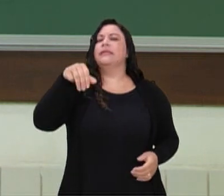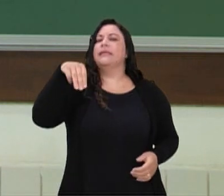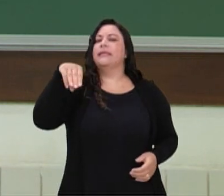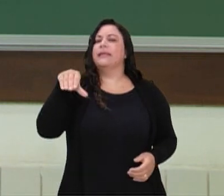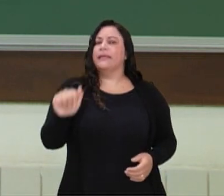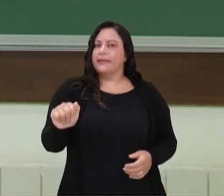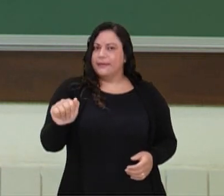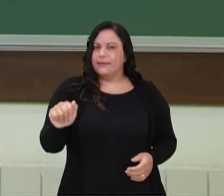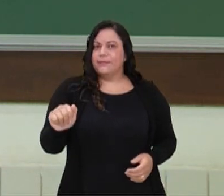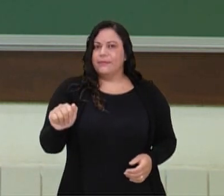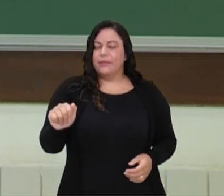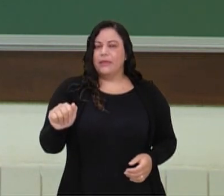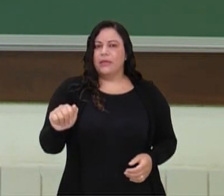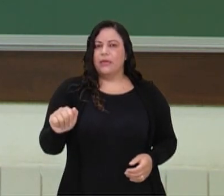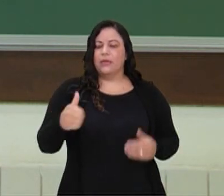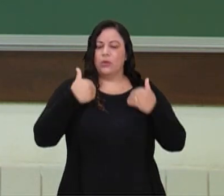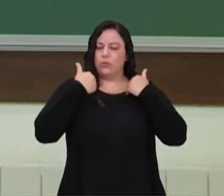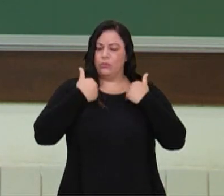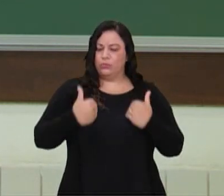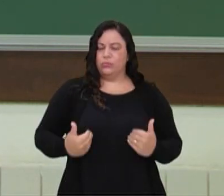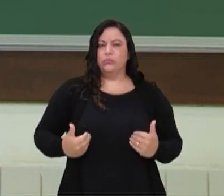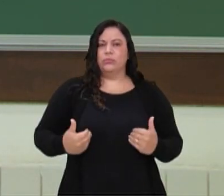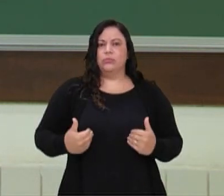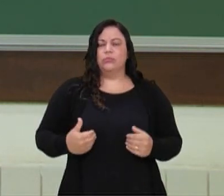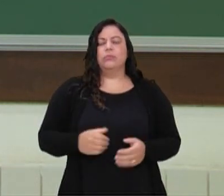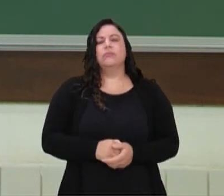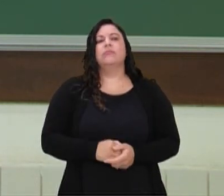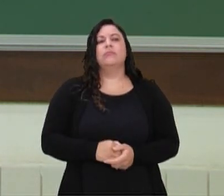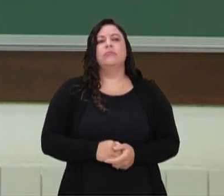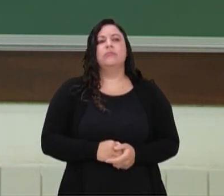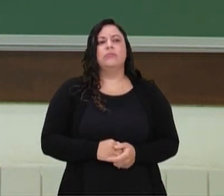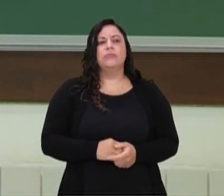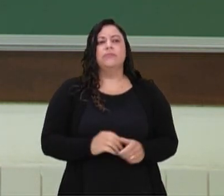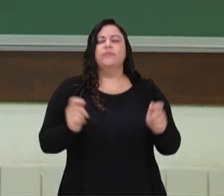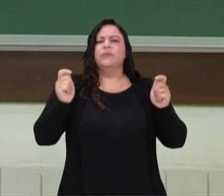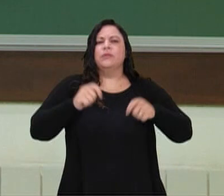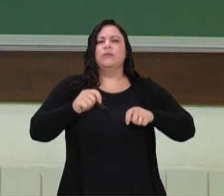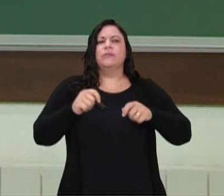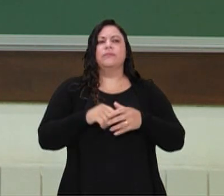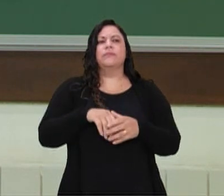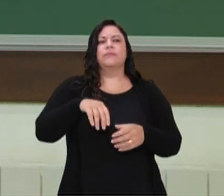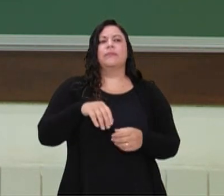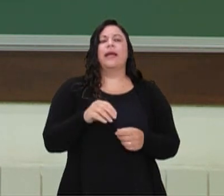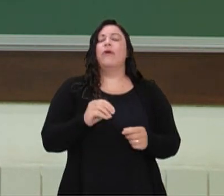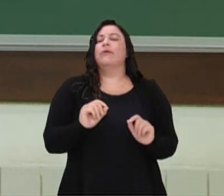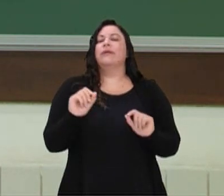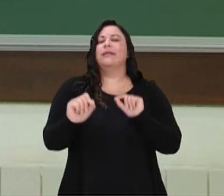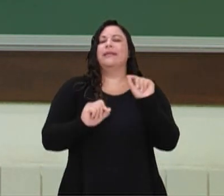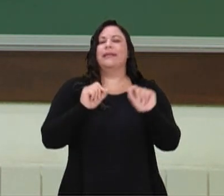que é a minha conduta, a minha forma de conduzir, né? A gente chama de ética.